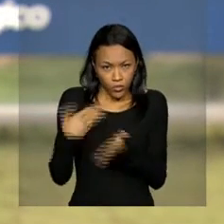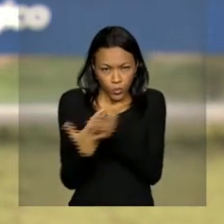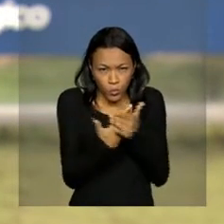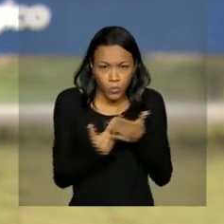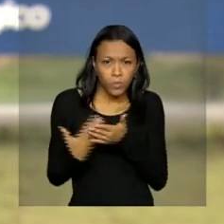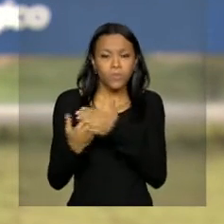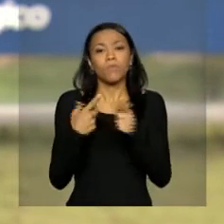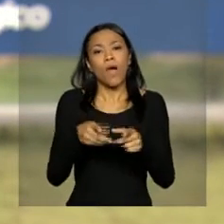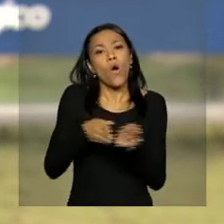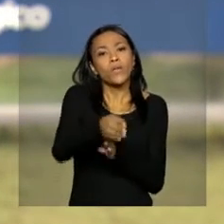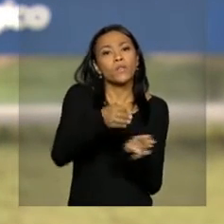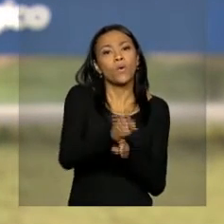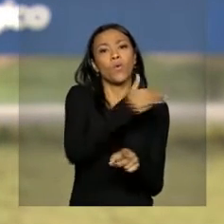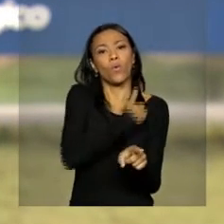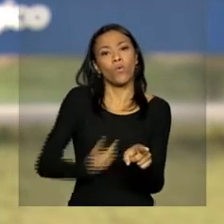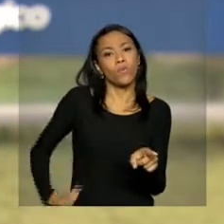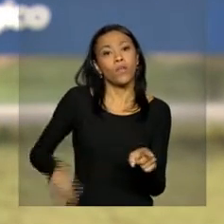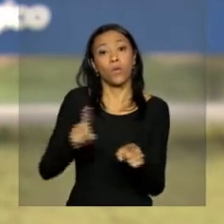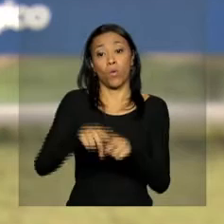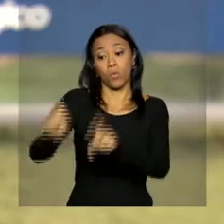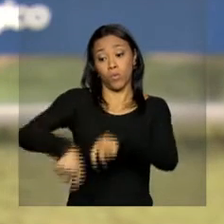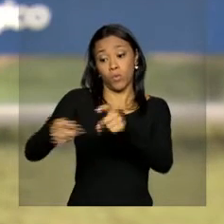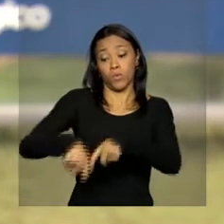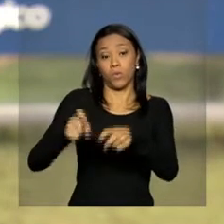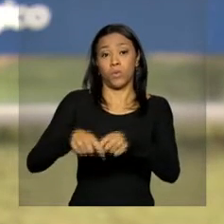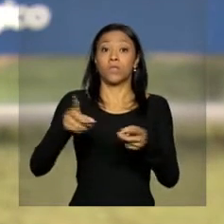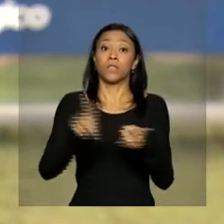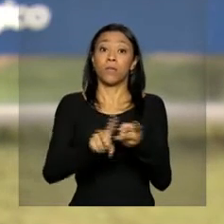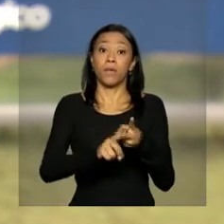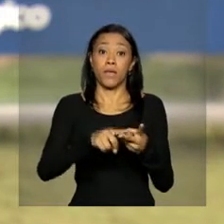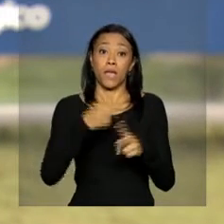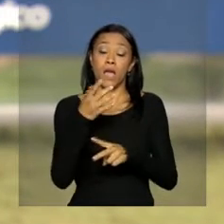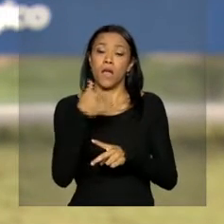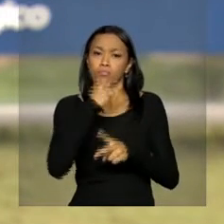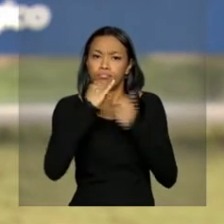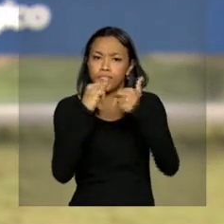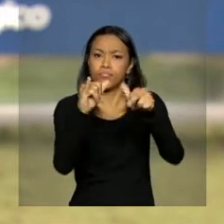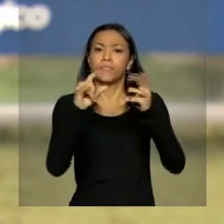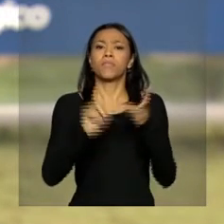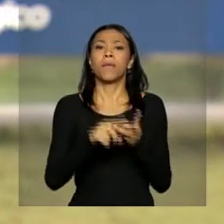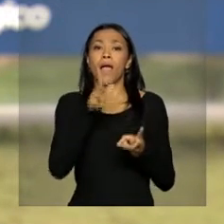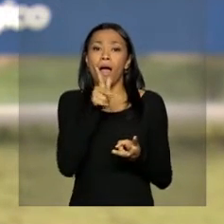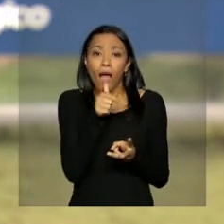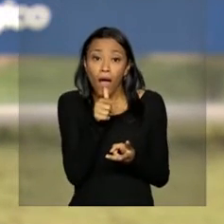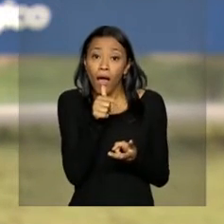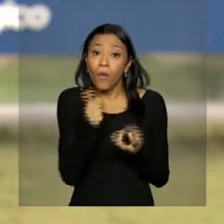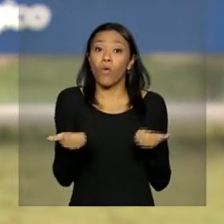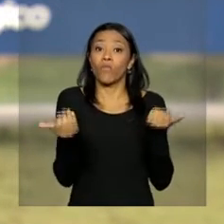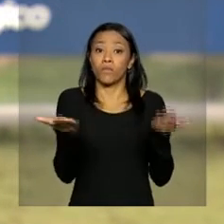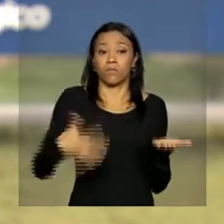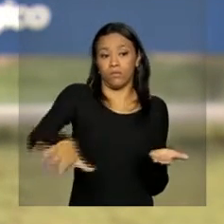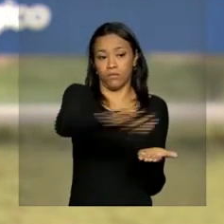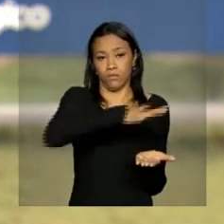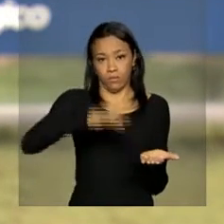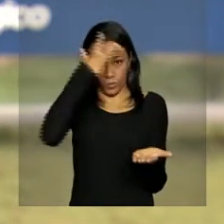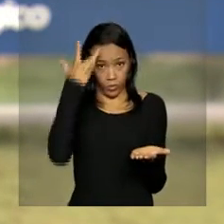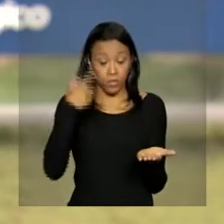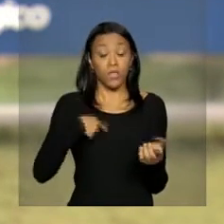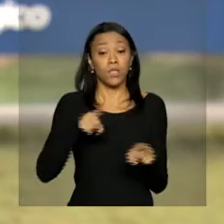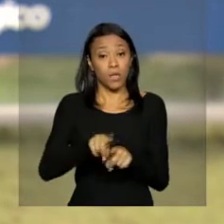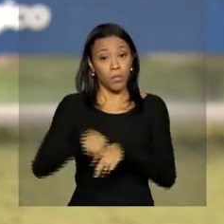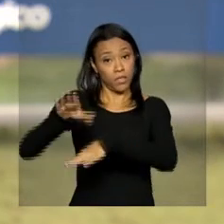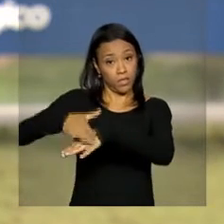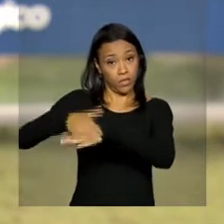planejamento do governo em atividades como produção agrícola, geração de energia e fornecimento de água para consumo humano. Segundo o ministro da Ciência e